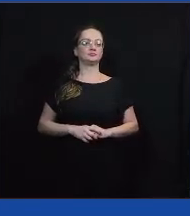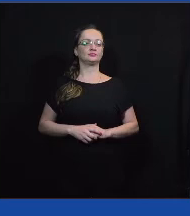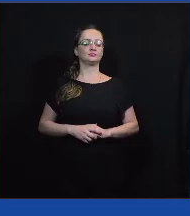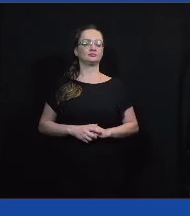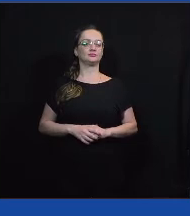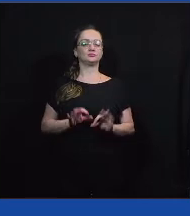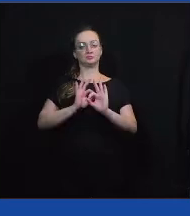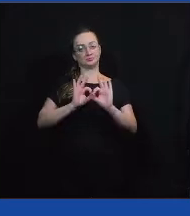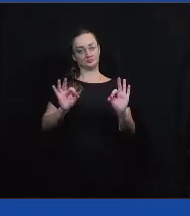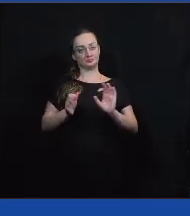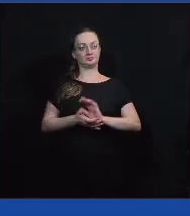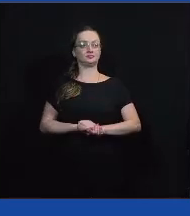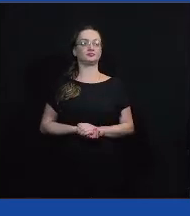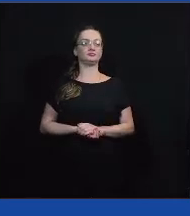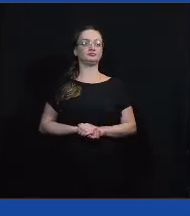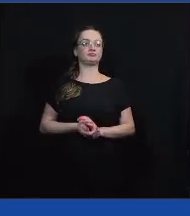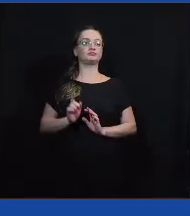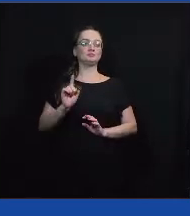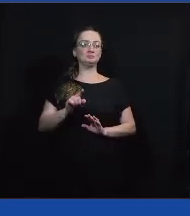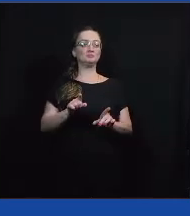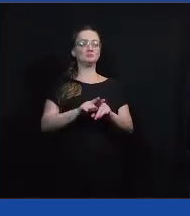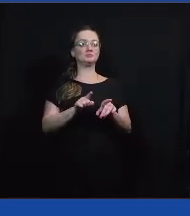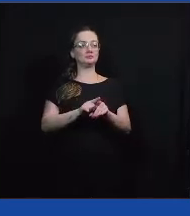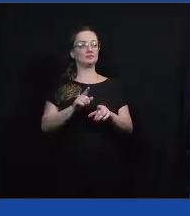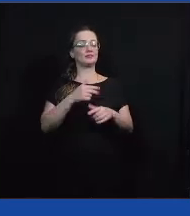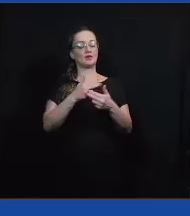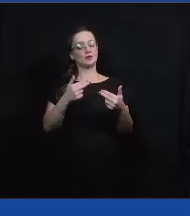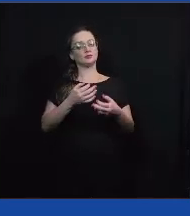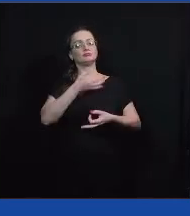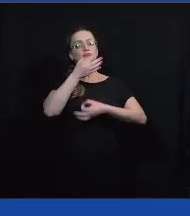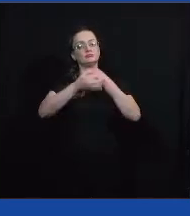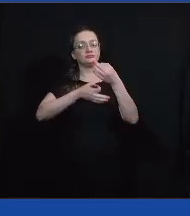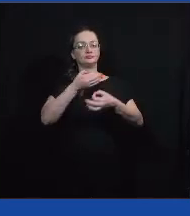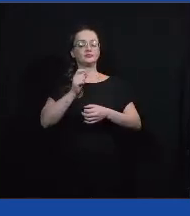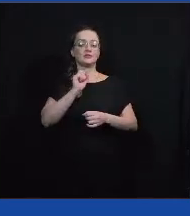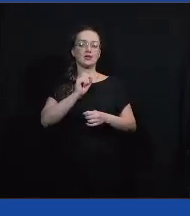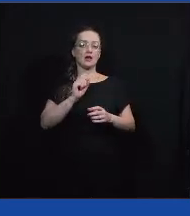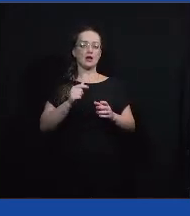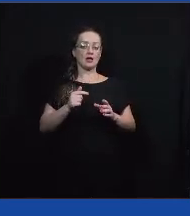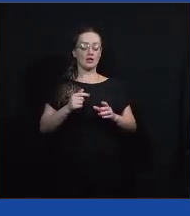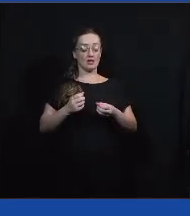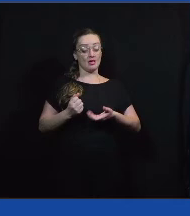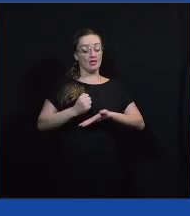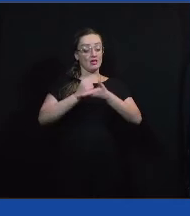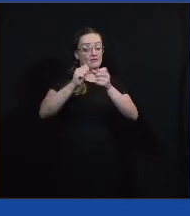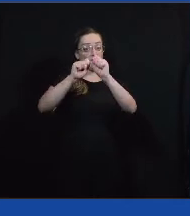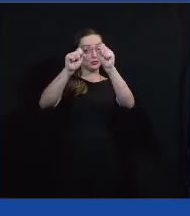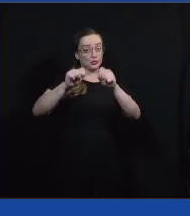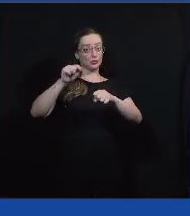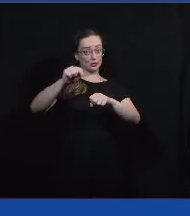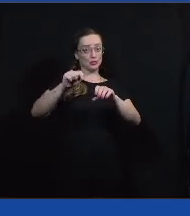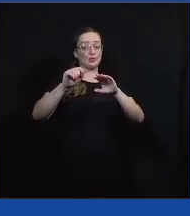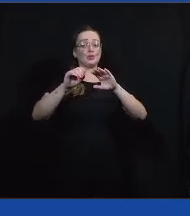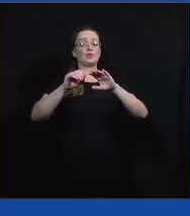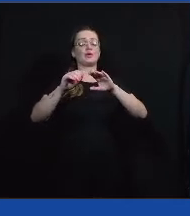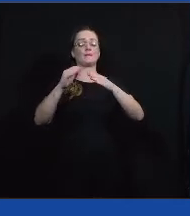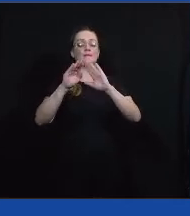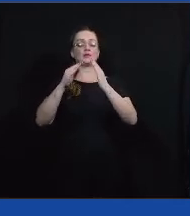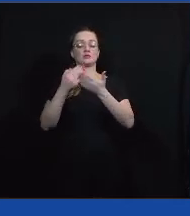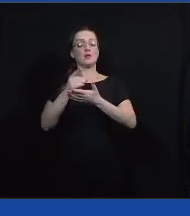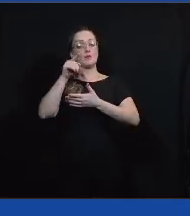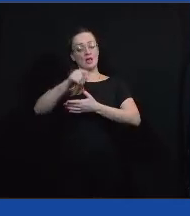Ótimo. Já entra ali até no ponto que sugeriram de dar infra para a escola, para a escola ser esse ambiente saudável para o estudo, né?